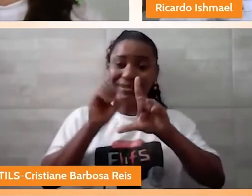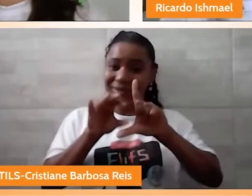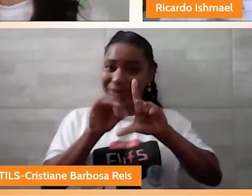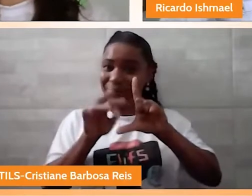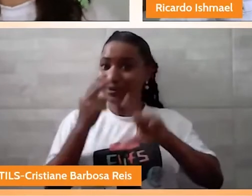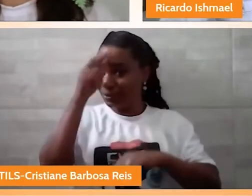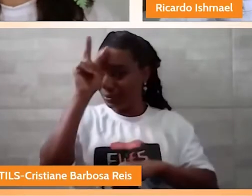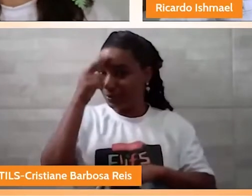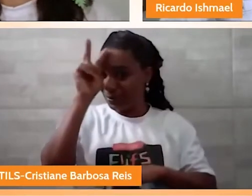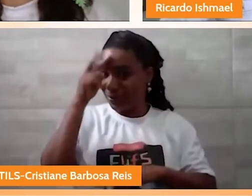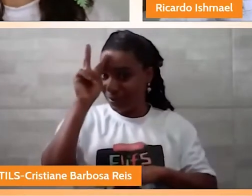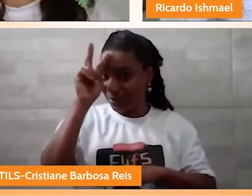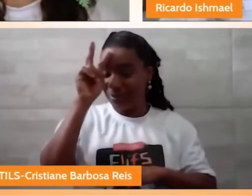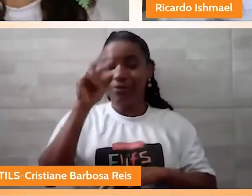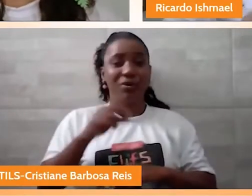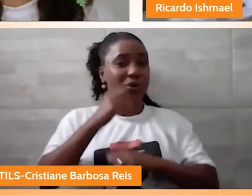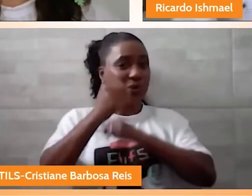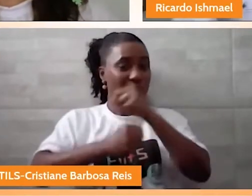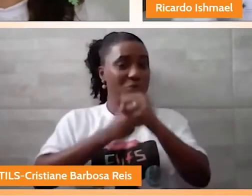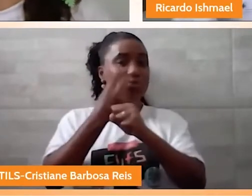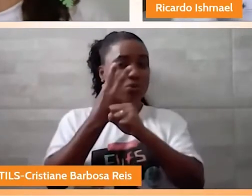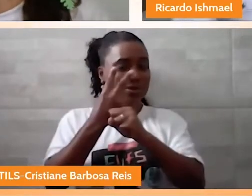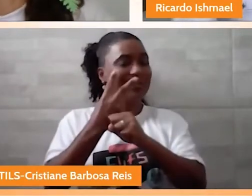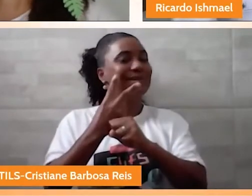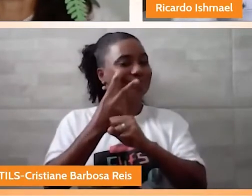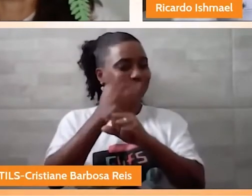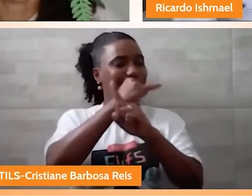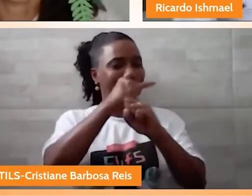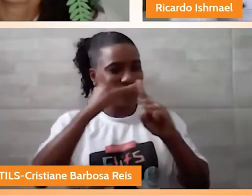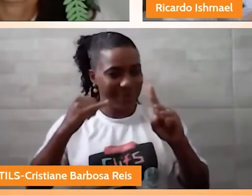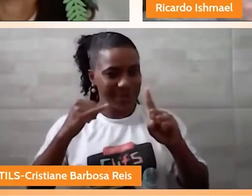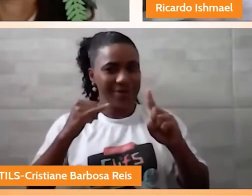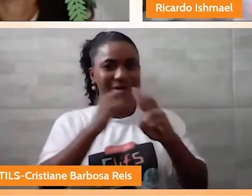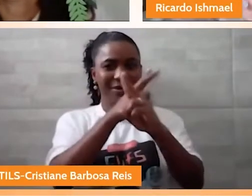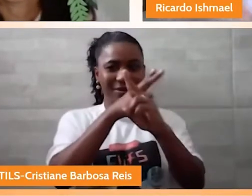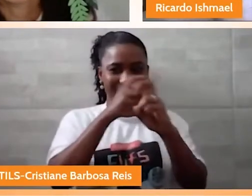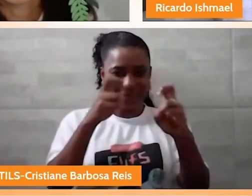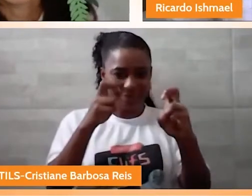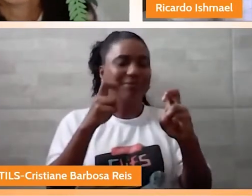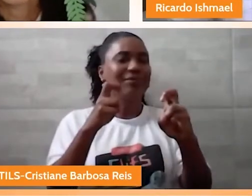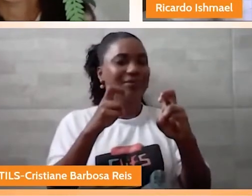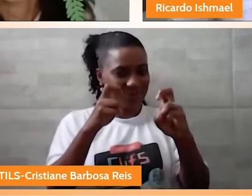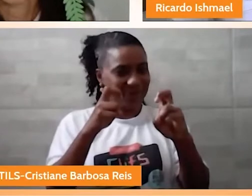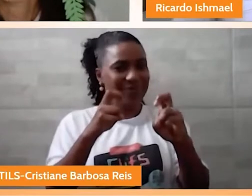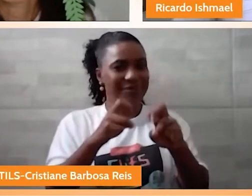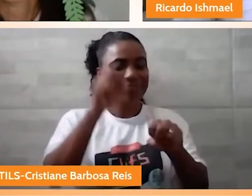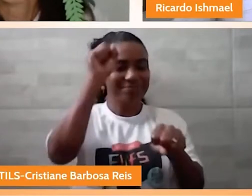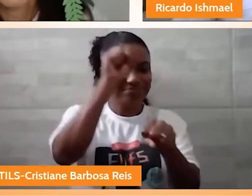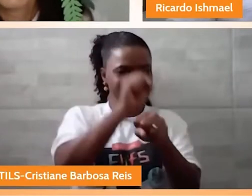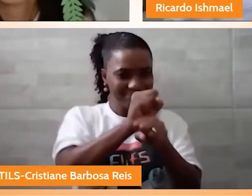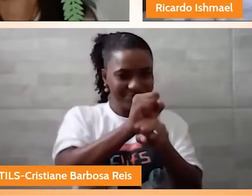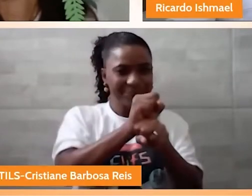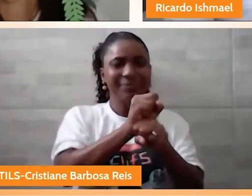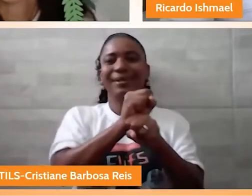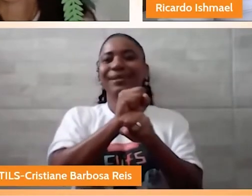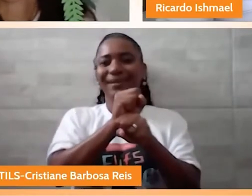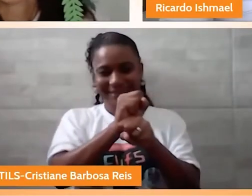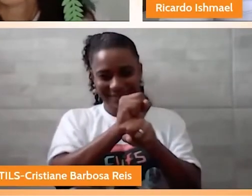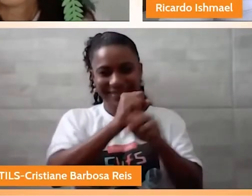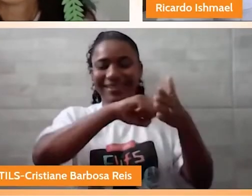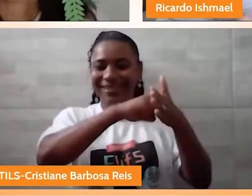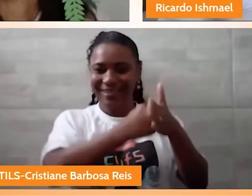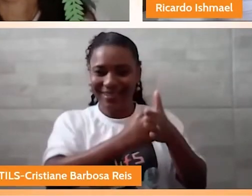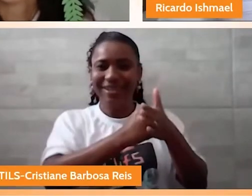foram dois anos e meio. Eu acabei deixando a UEPES e indo fazer comunicação social na UESB. Mas sou um